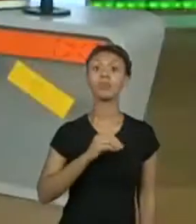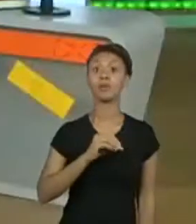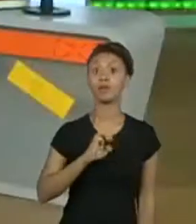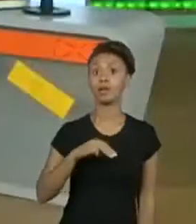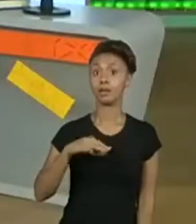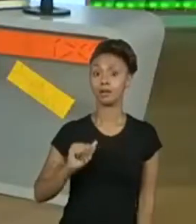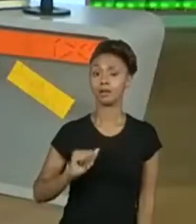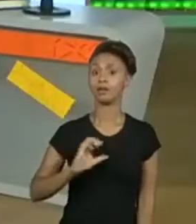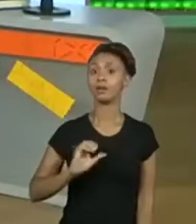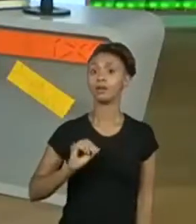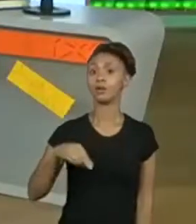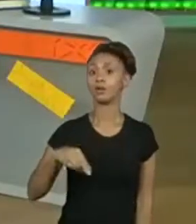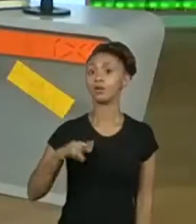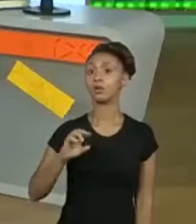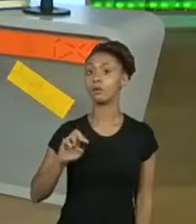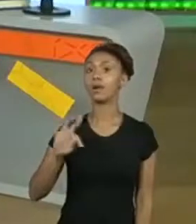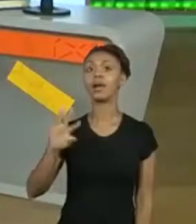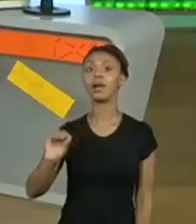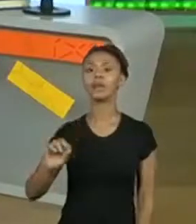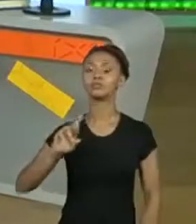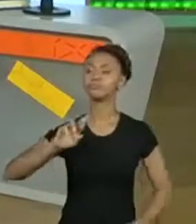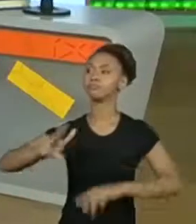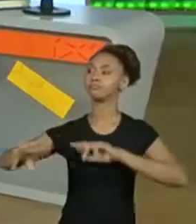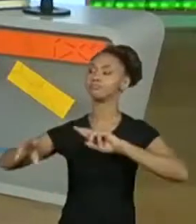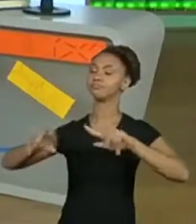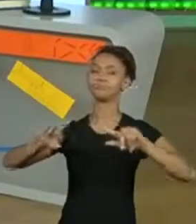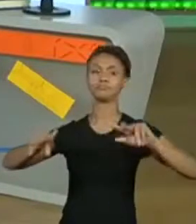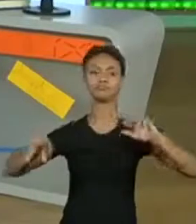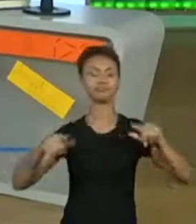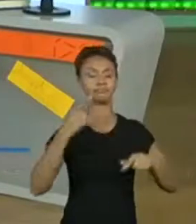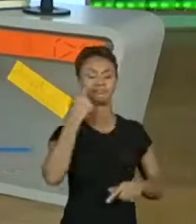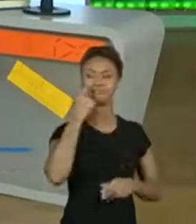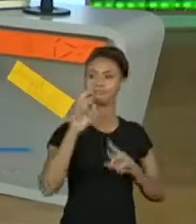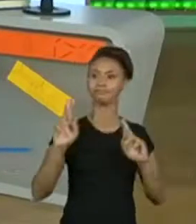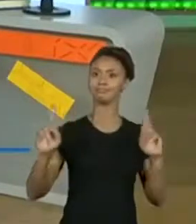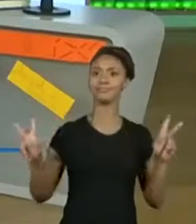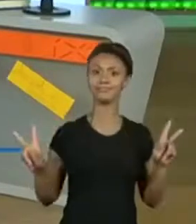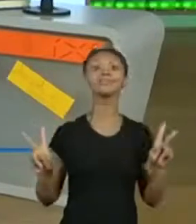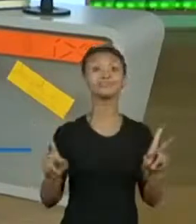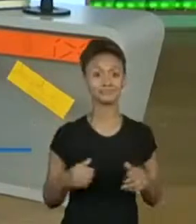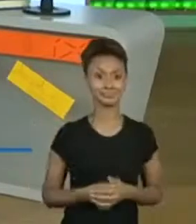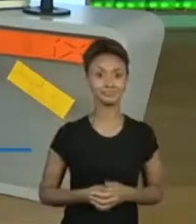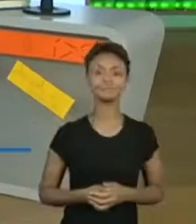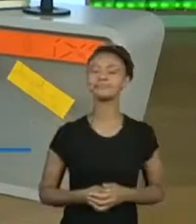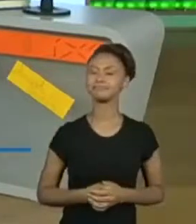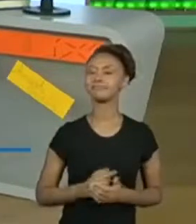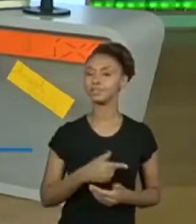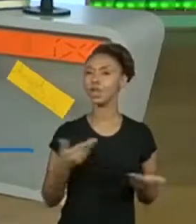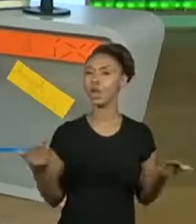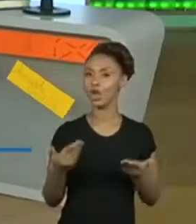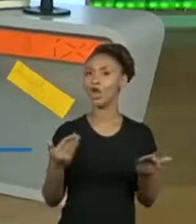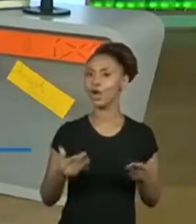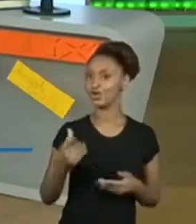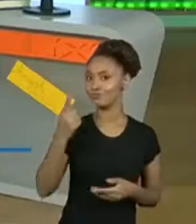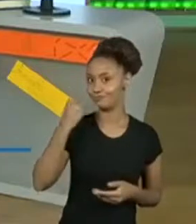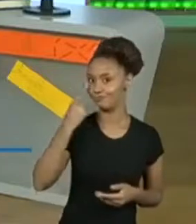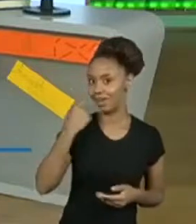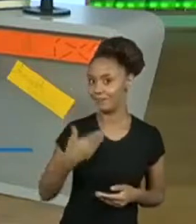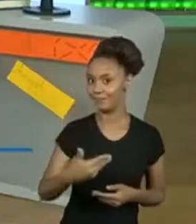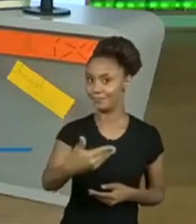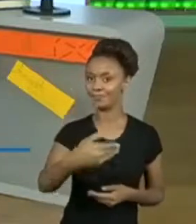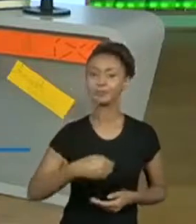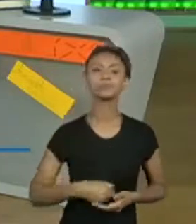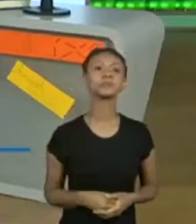diferente da maioria dos poemas que a gente conhece, os mais antigos. Nós vamos ver isso daqui, já, já.